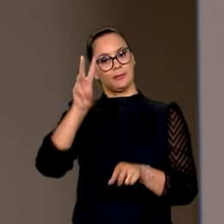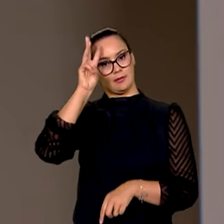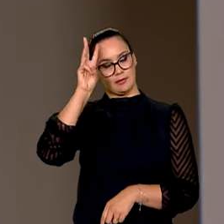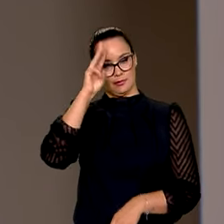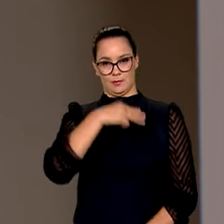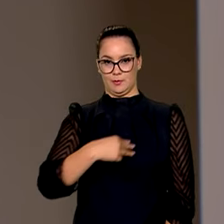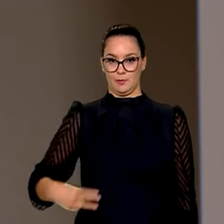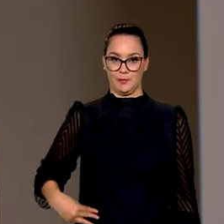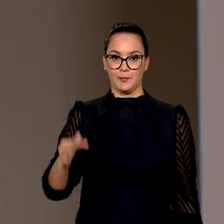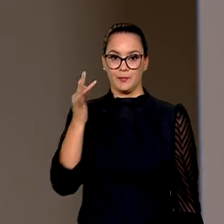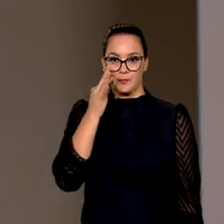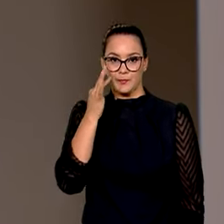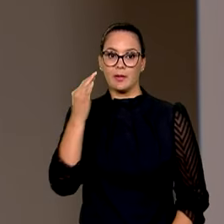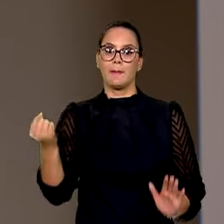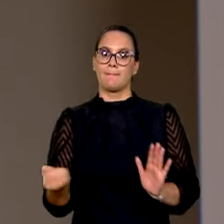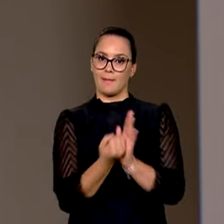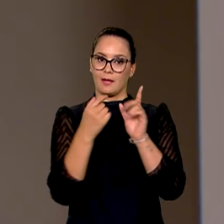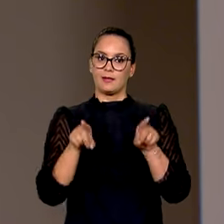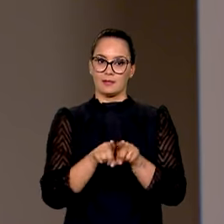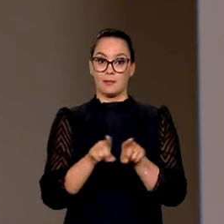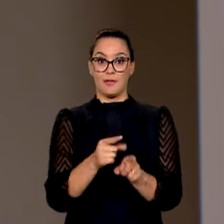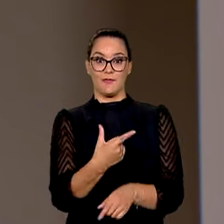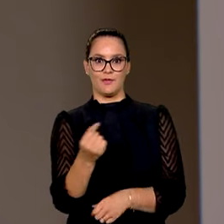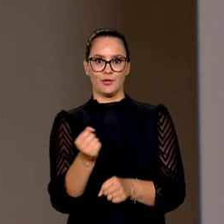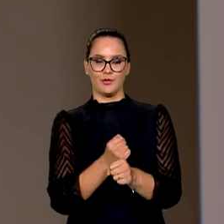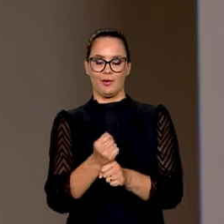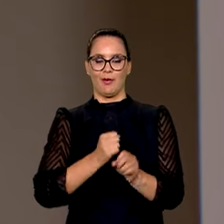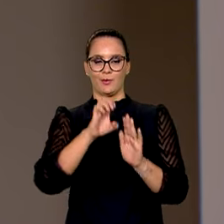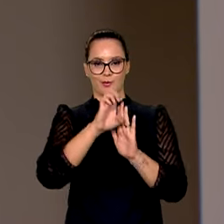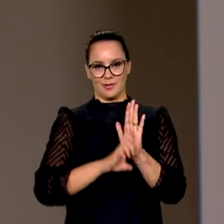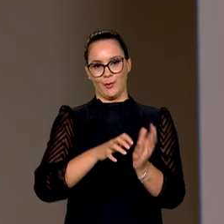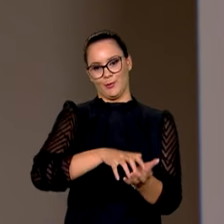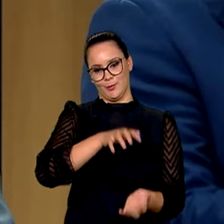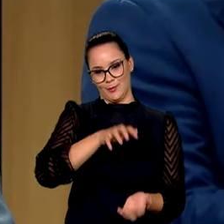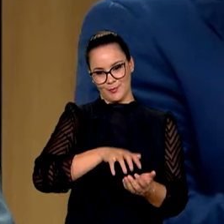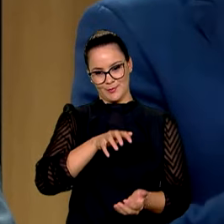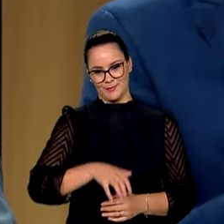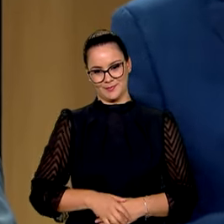pelo ministro Flávio Dino e também marca os 20 anos do Estatuto do Idoso.